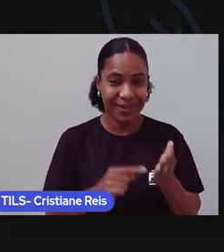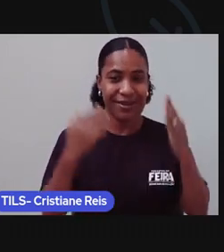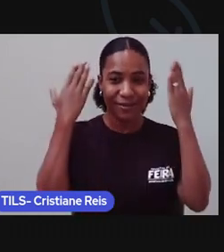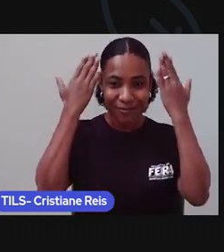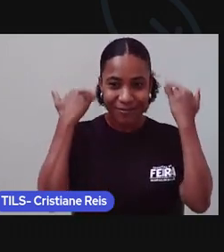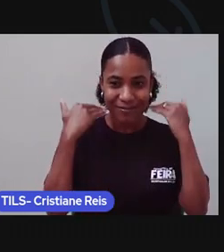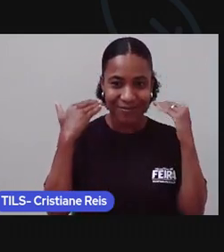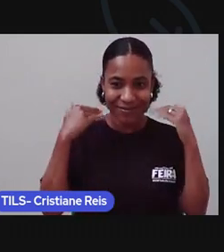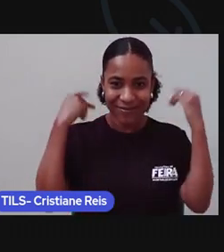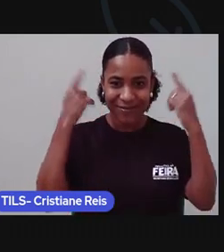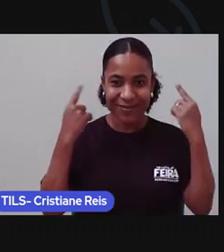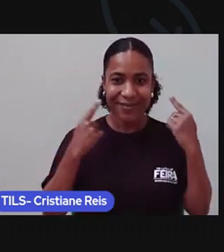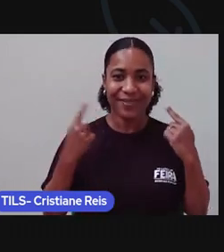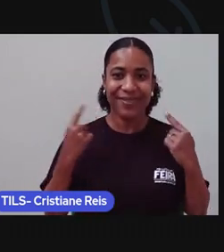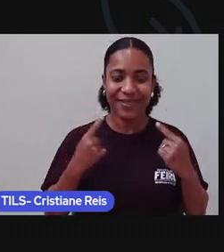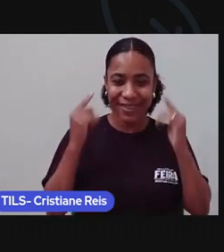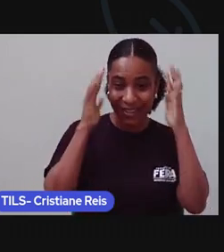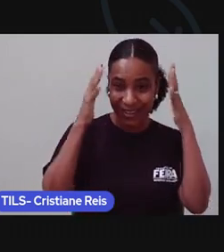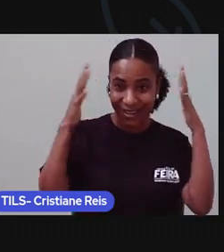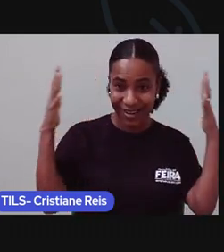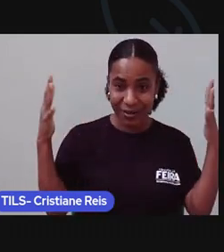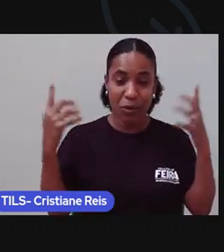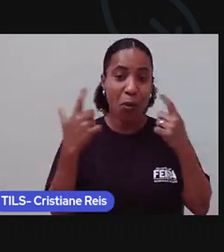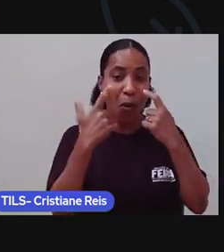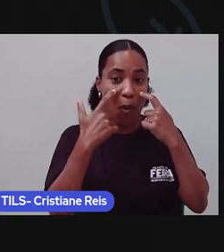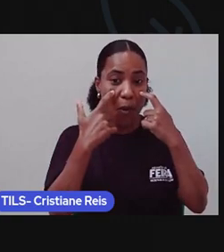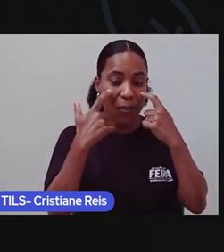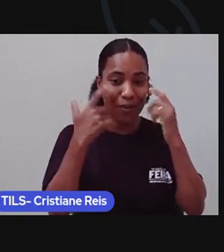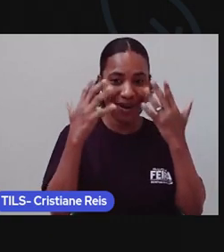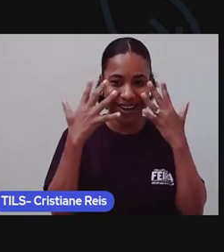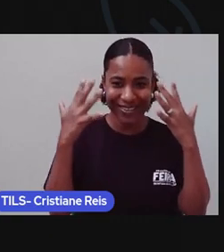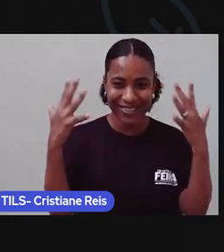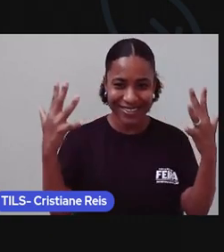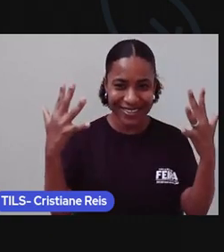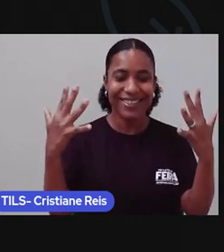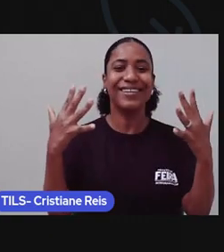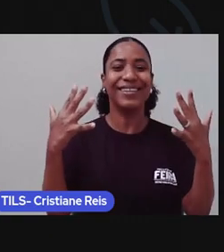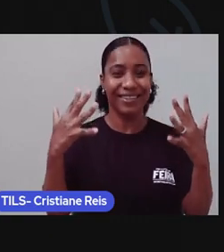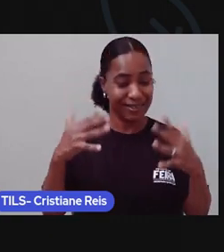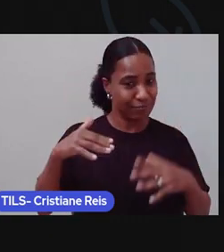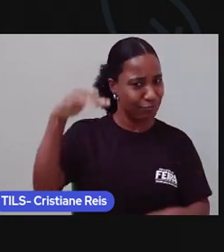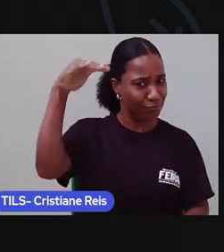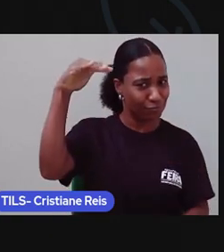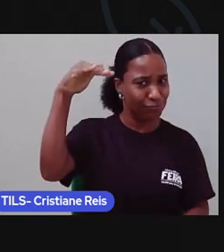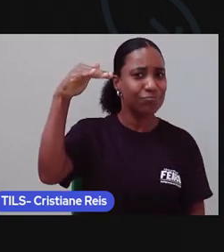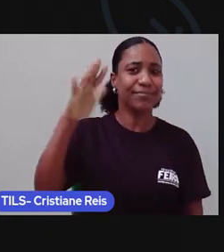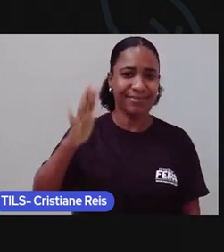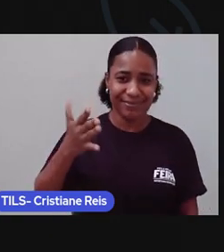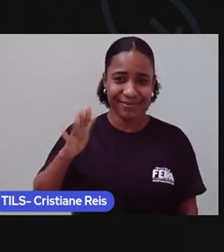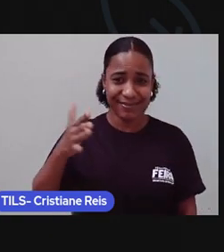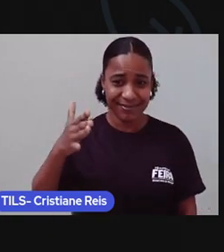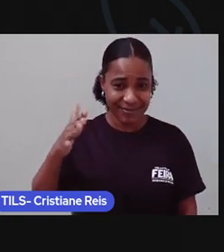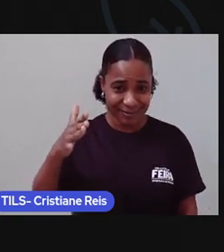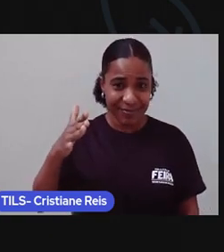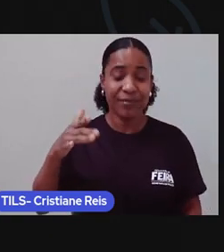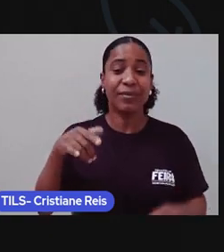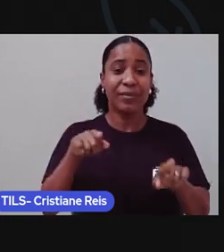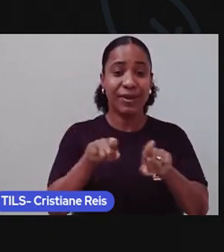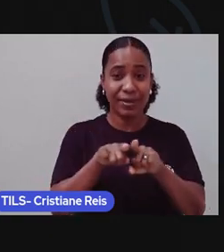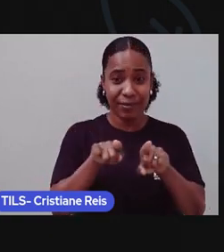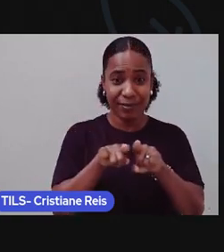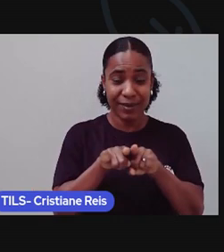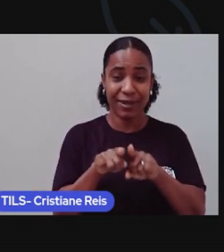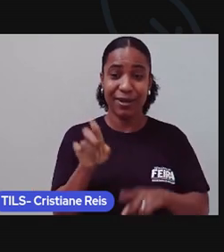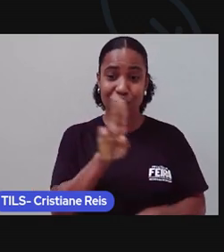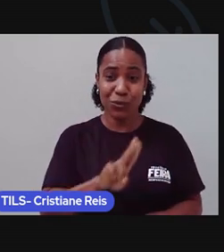e castanhos de tamanho médio, olhos também castanhos e estatura média. Estou usando